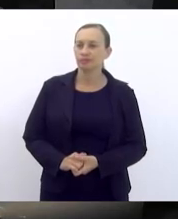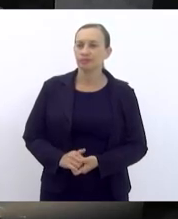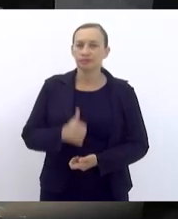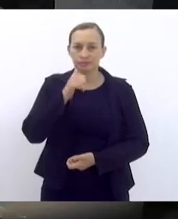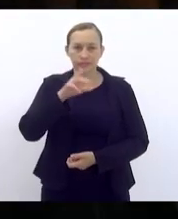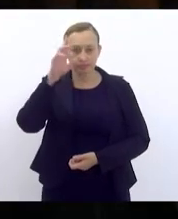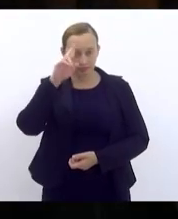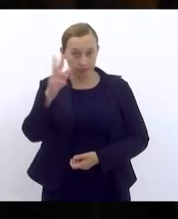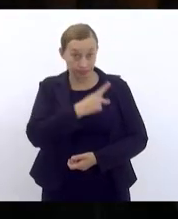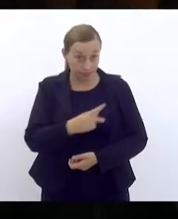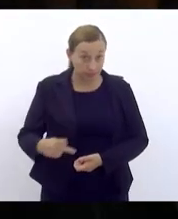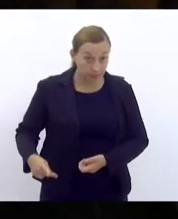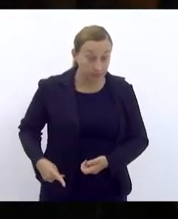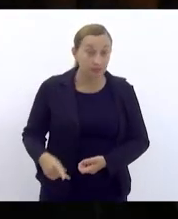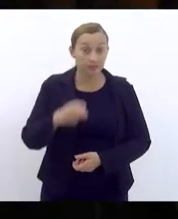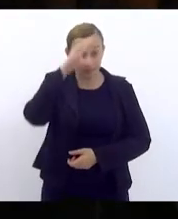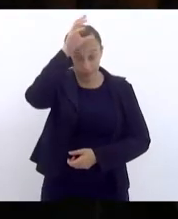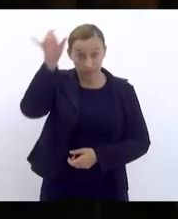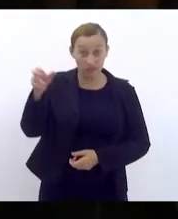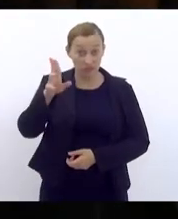Senhora Presidente Tia Ju,